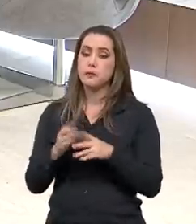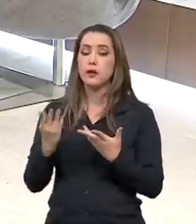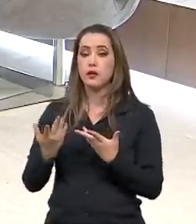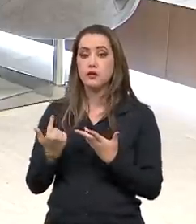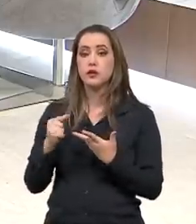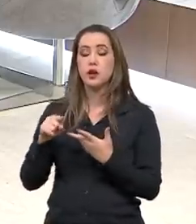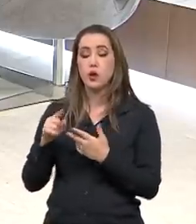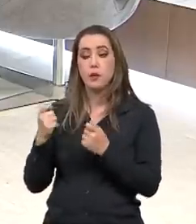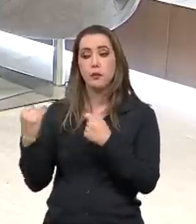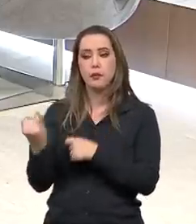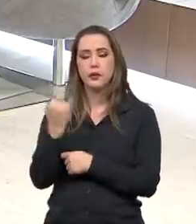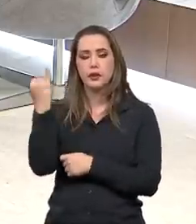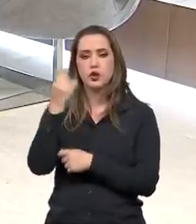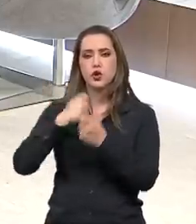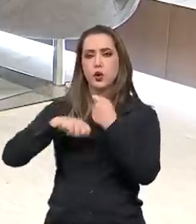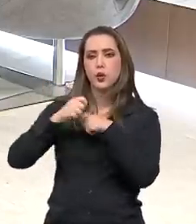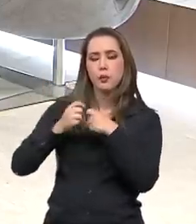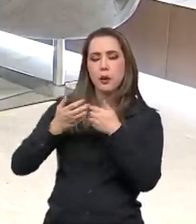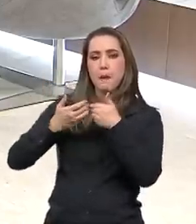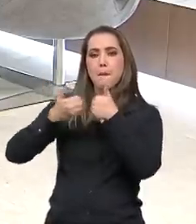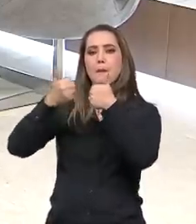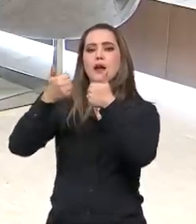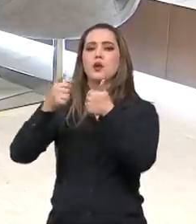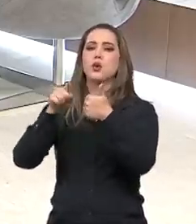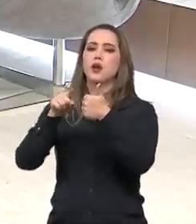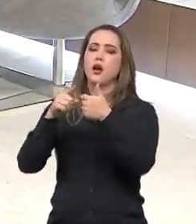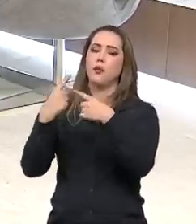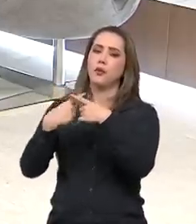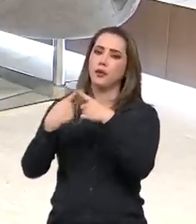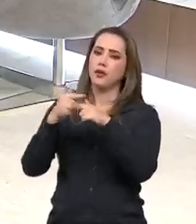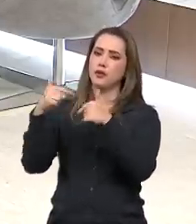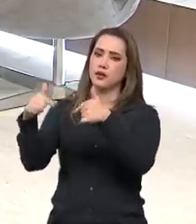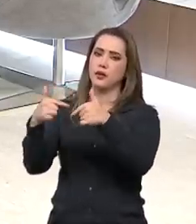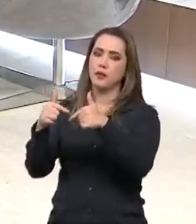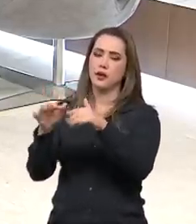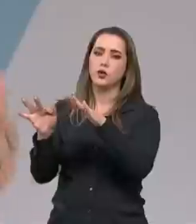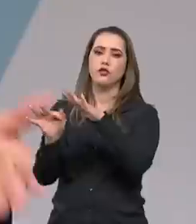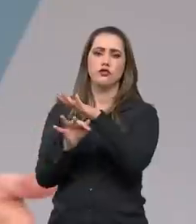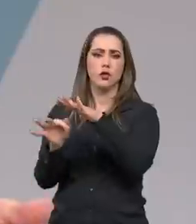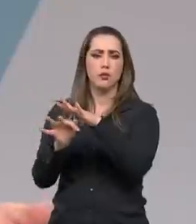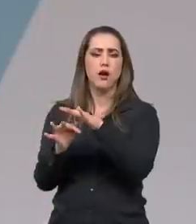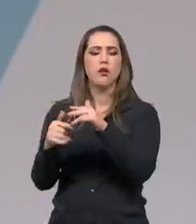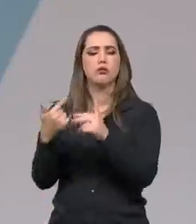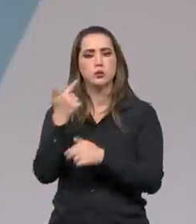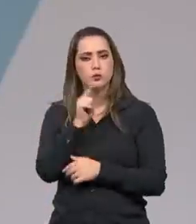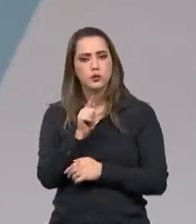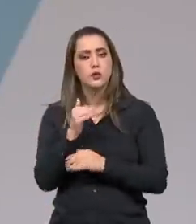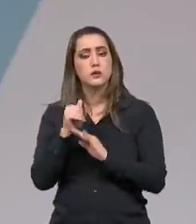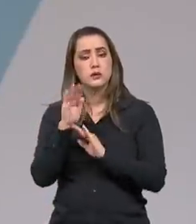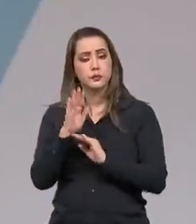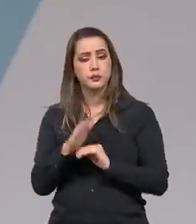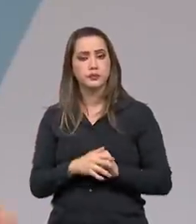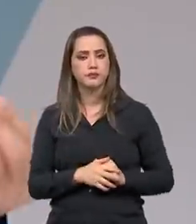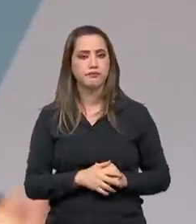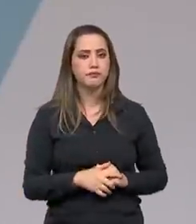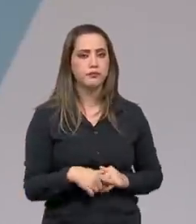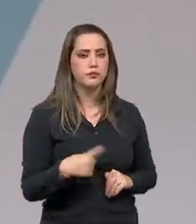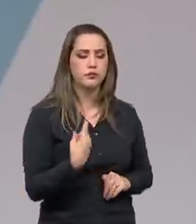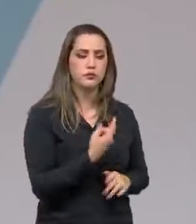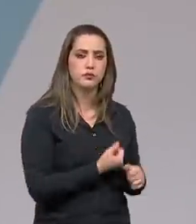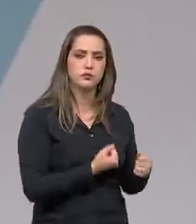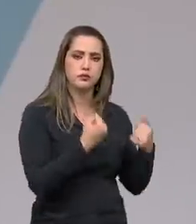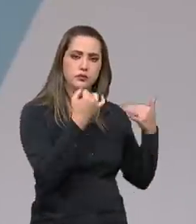choque de produtividade na economia brasileira a partir da formalização do trabalhador. Tá certo. Nós falamos sobre o papel do IPEA na